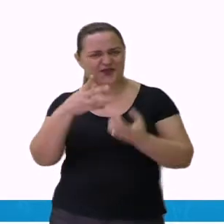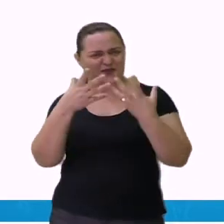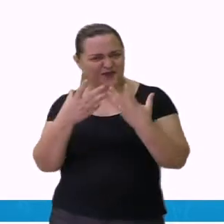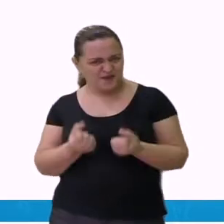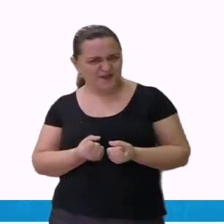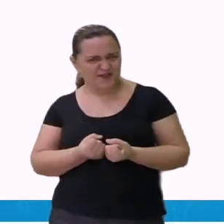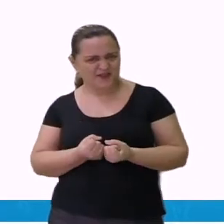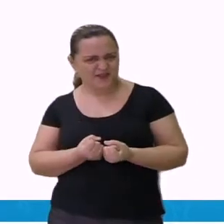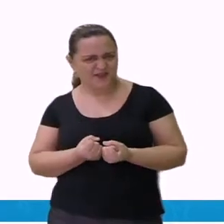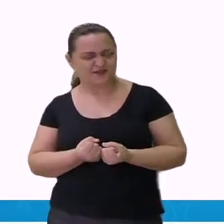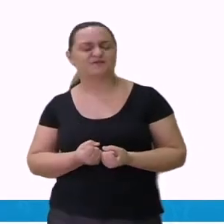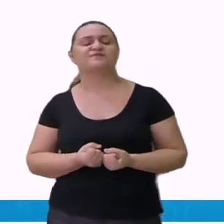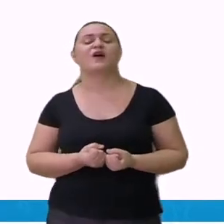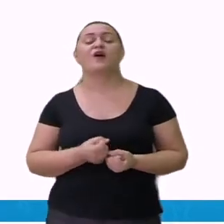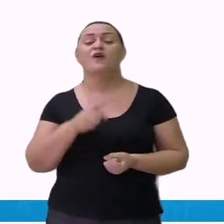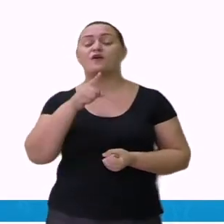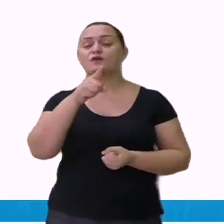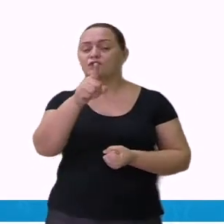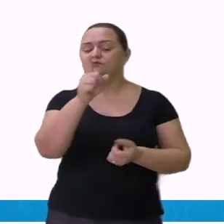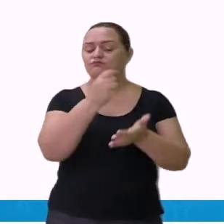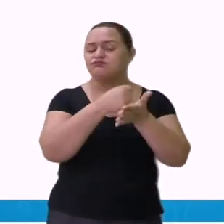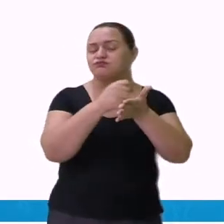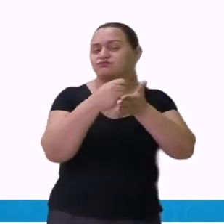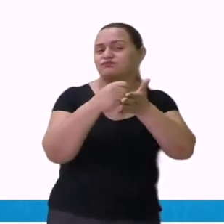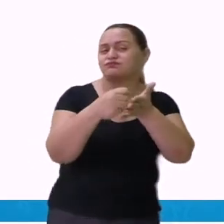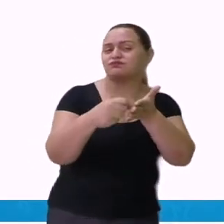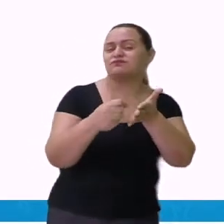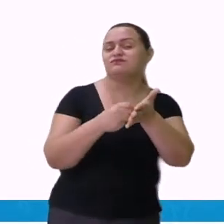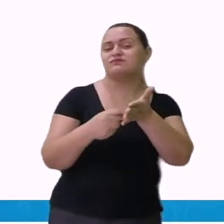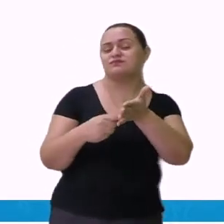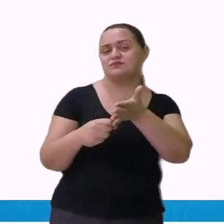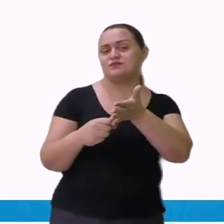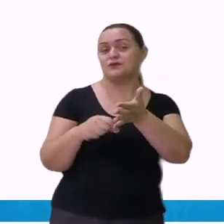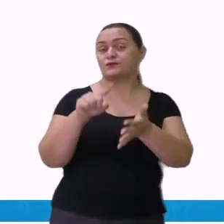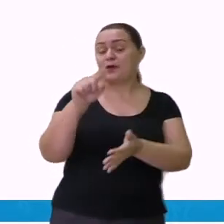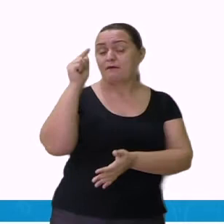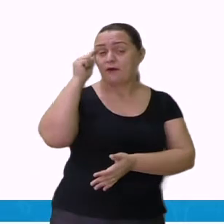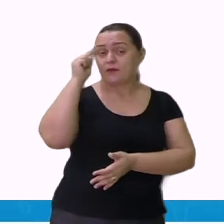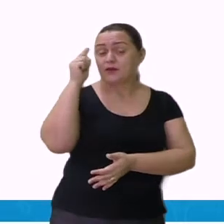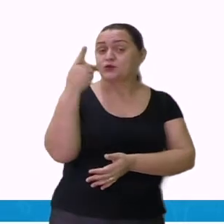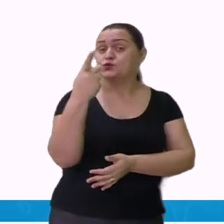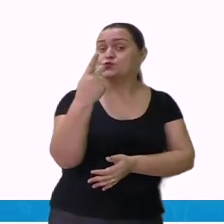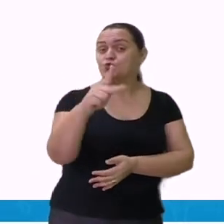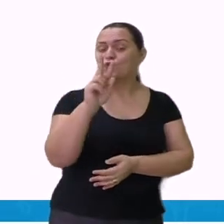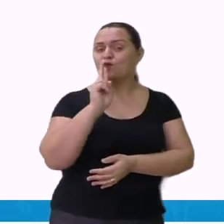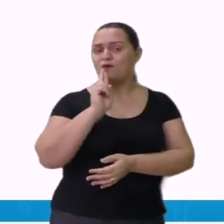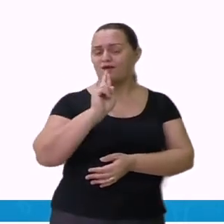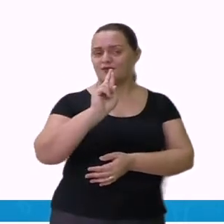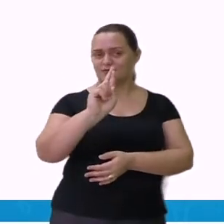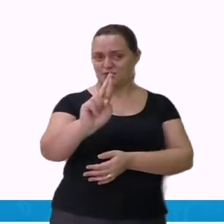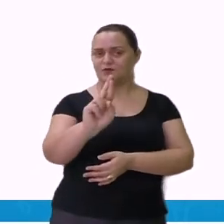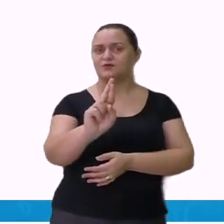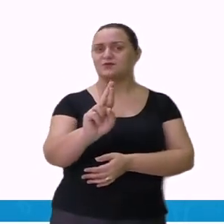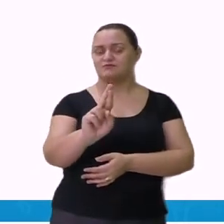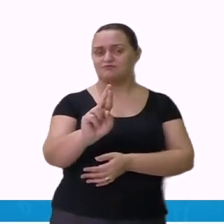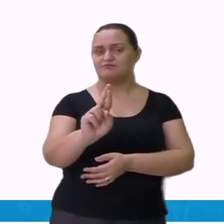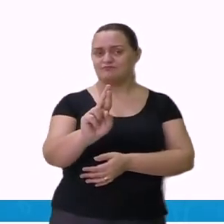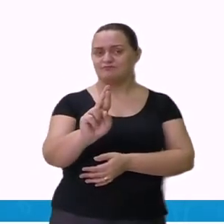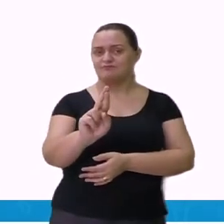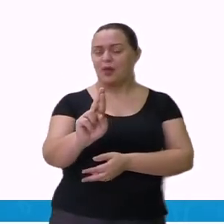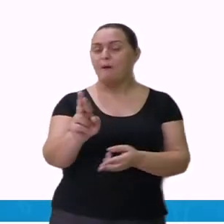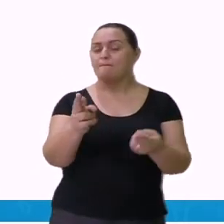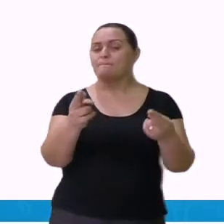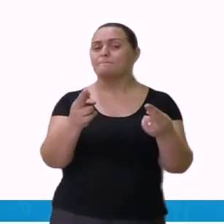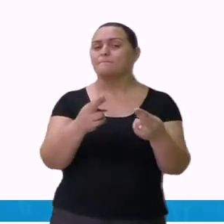coloque aí a resposta. Que essa resposta, ela é pessoal. Ela está perguntando diretamente para você. Você vai